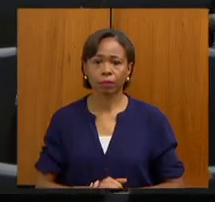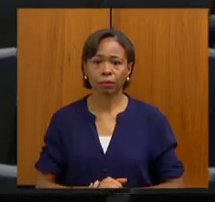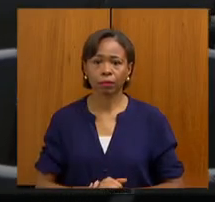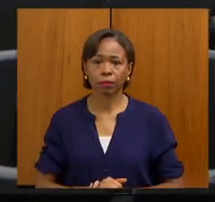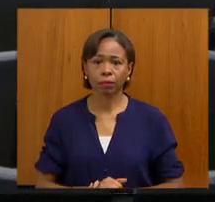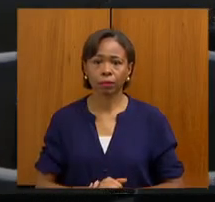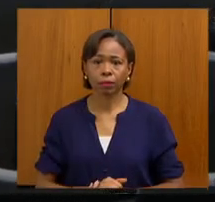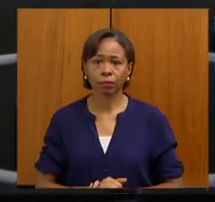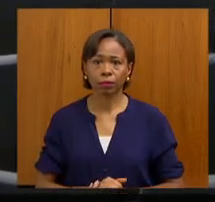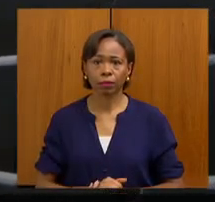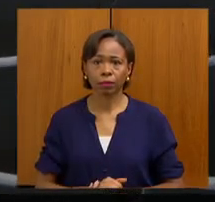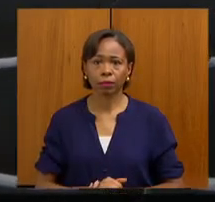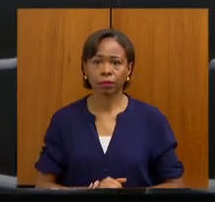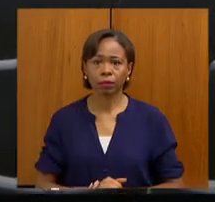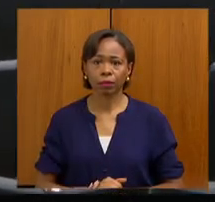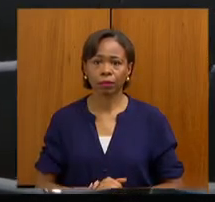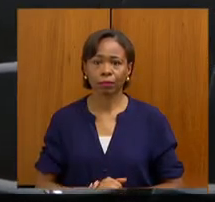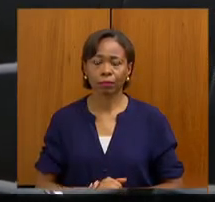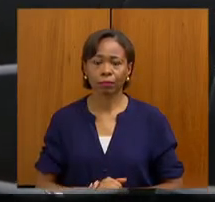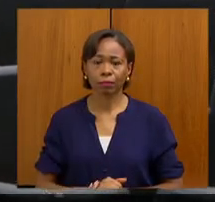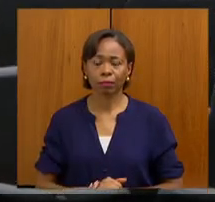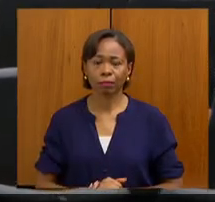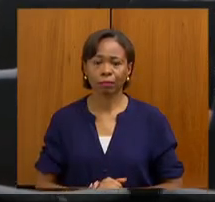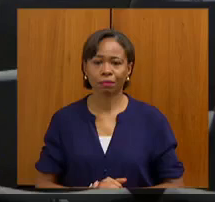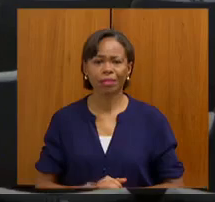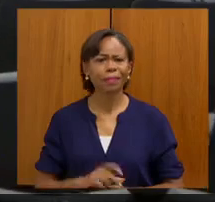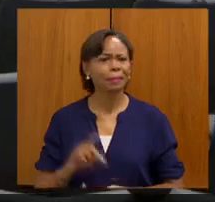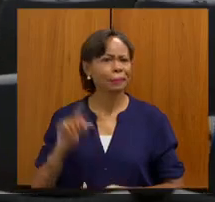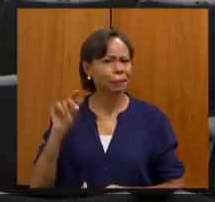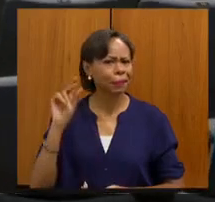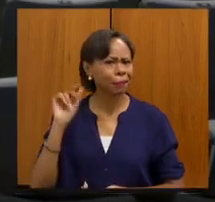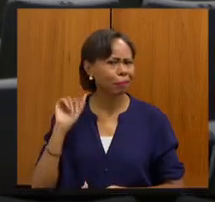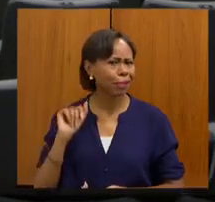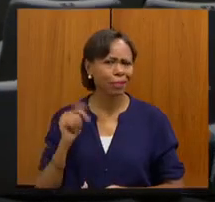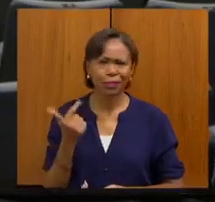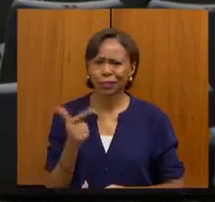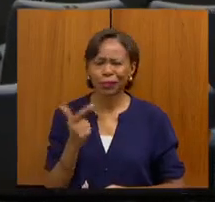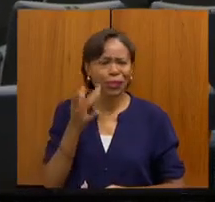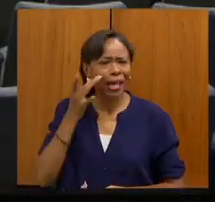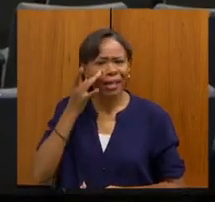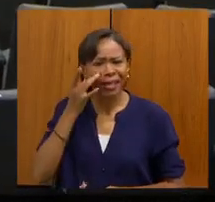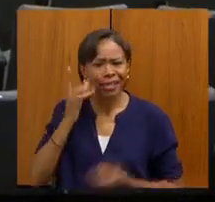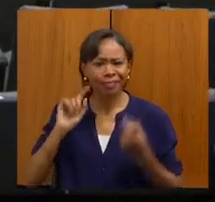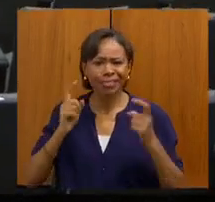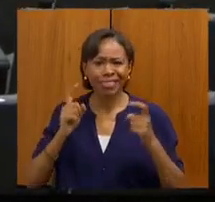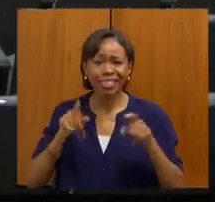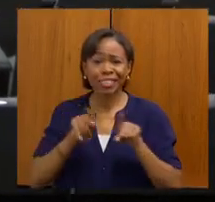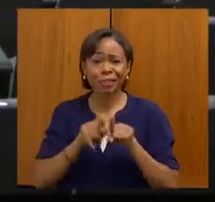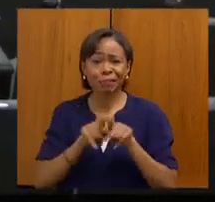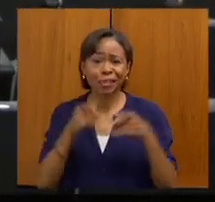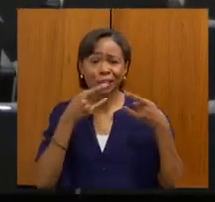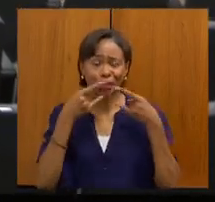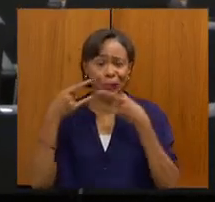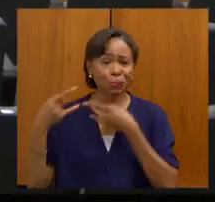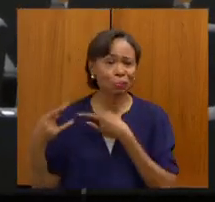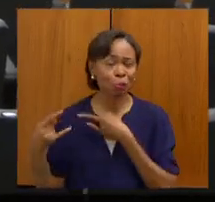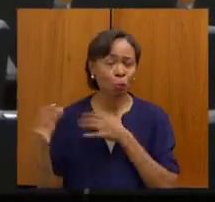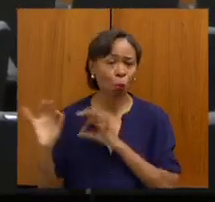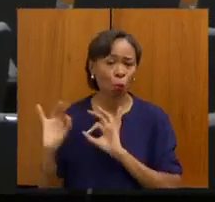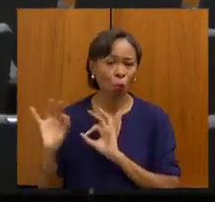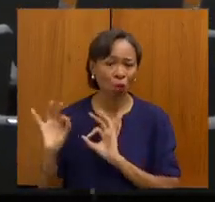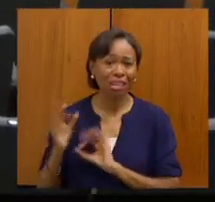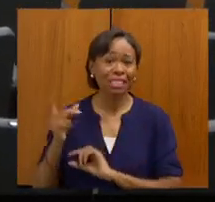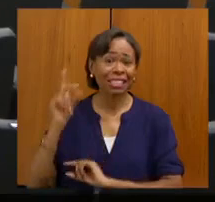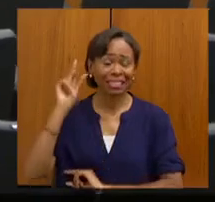após tanto tempo que não fazemos uma reunião presidencial e sem a presença também de máscaras, estou vendo aqui meu amigo